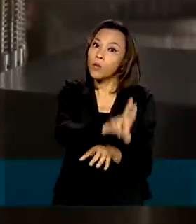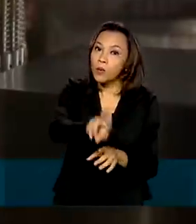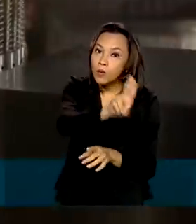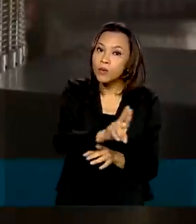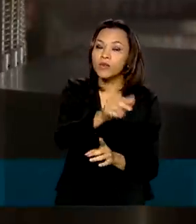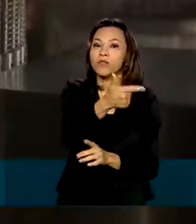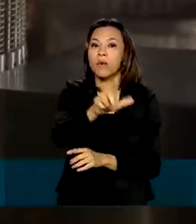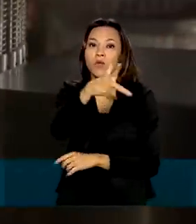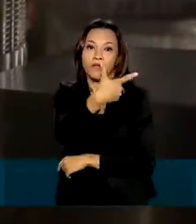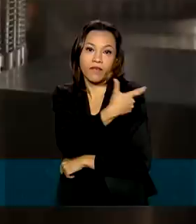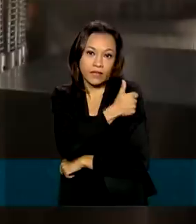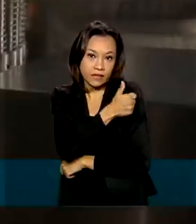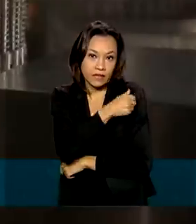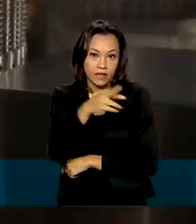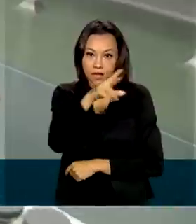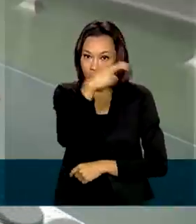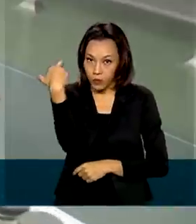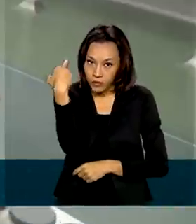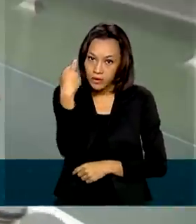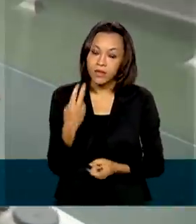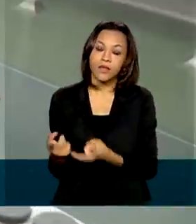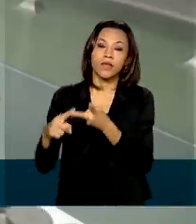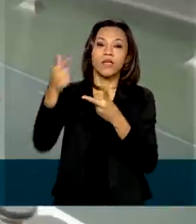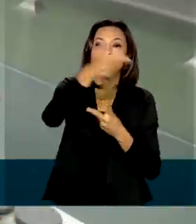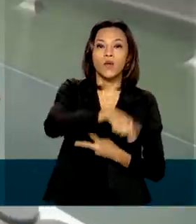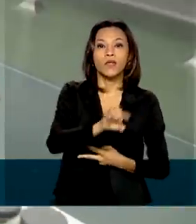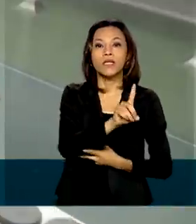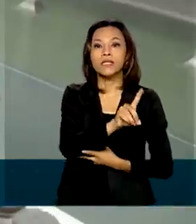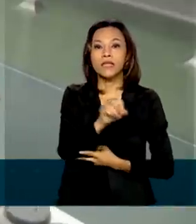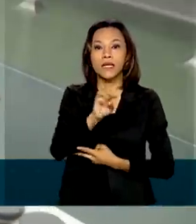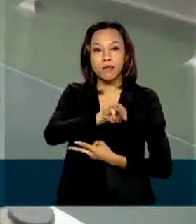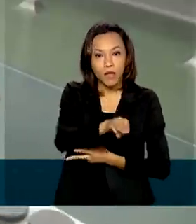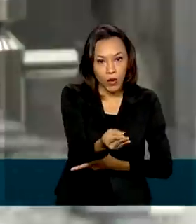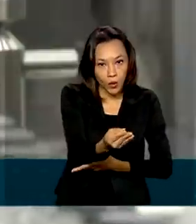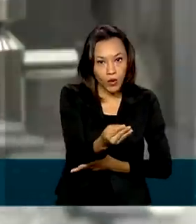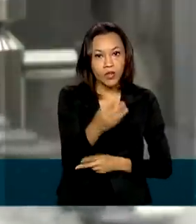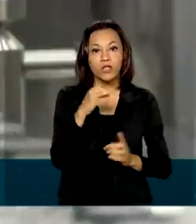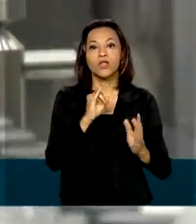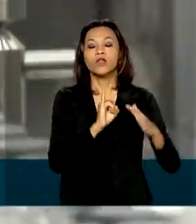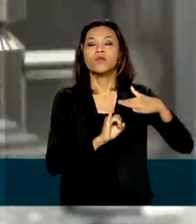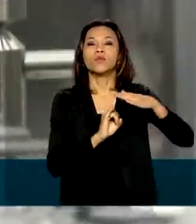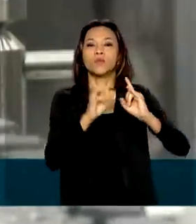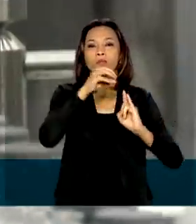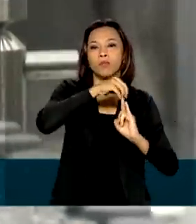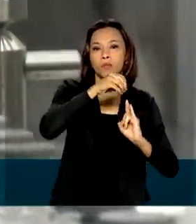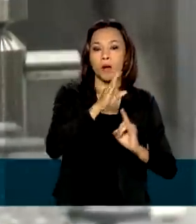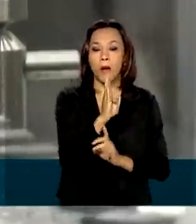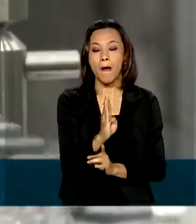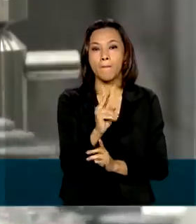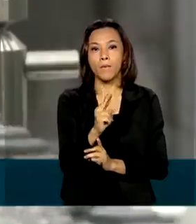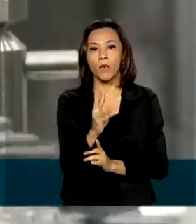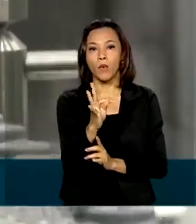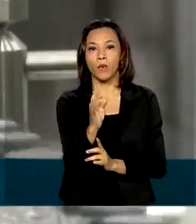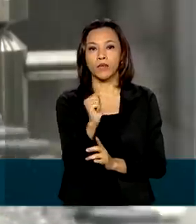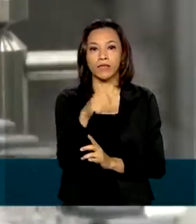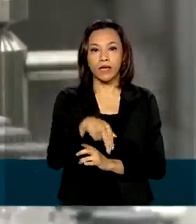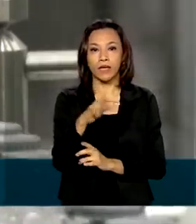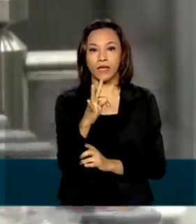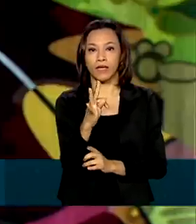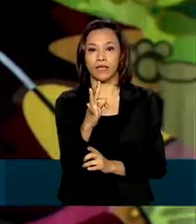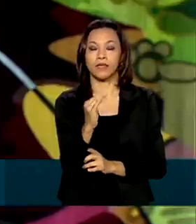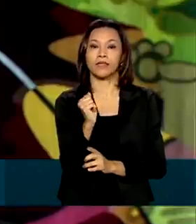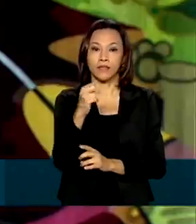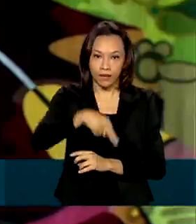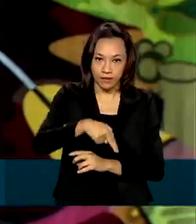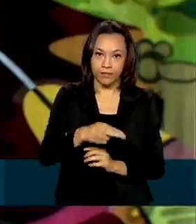a Sputnik, e outras 100 milhões de doses da vacina do Instituto Butantan, em parceria com a empresa Sinovac.